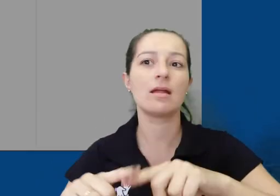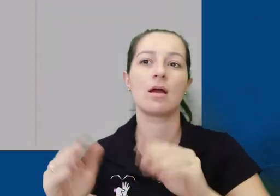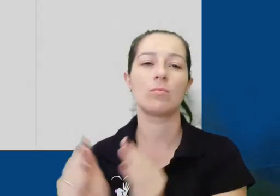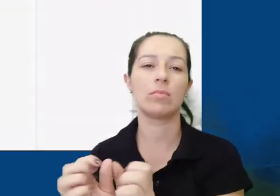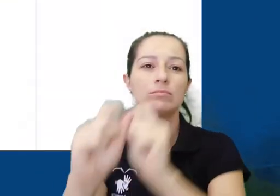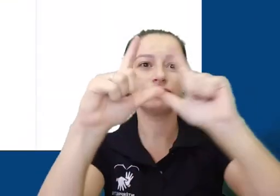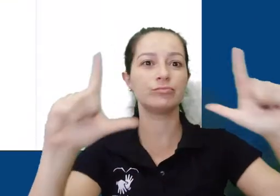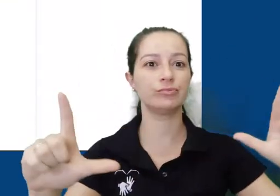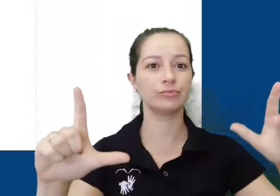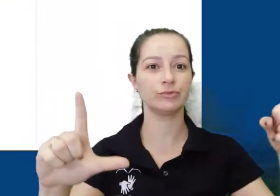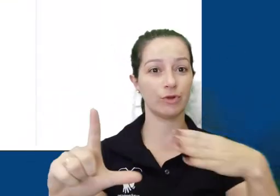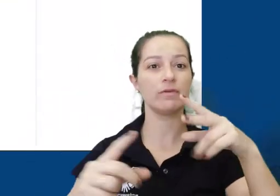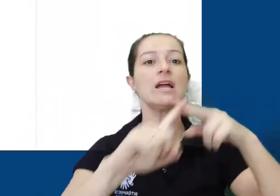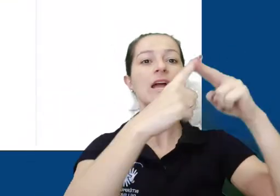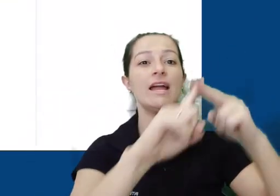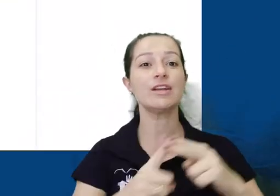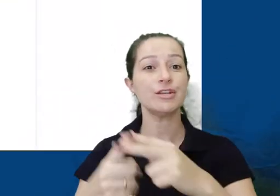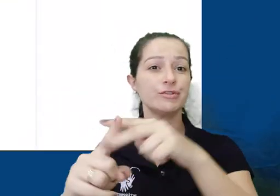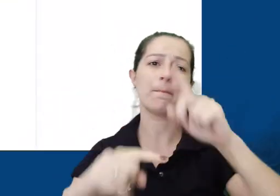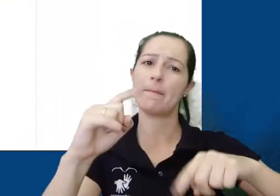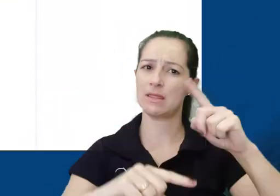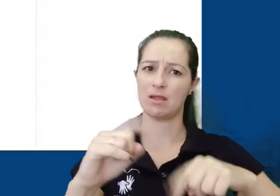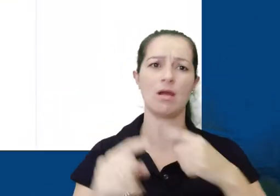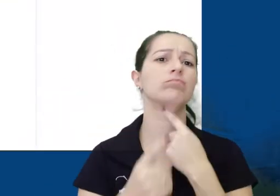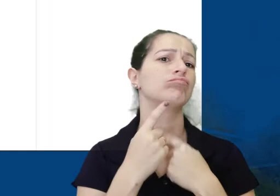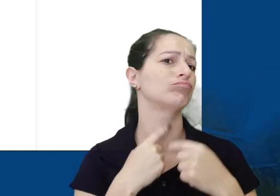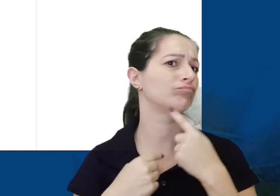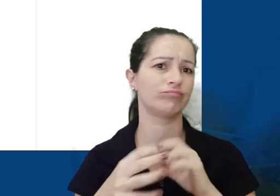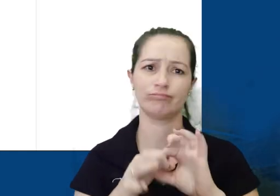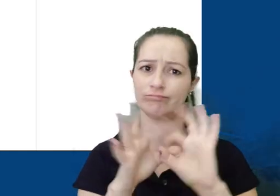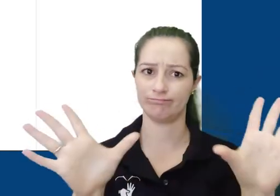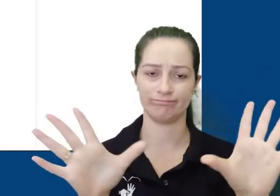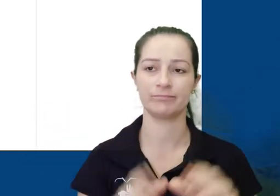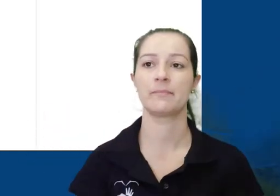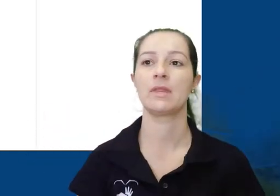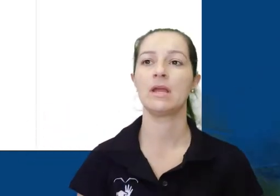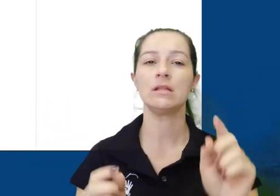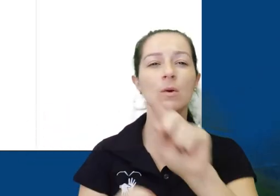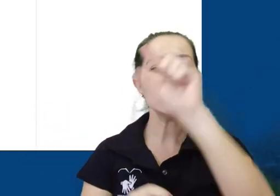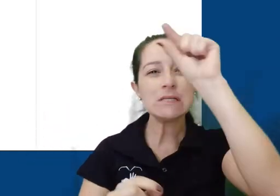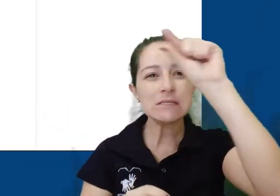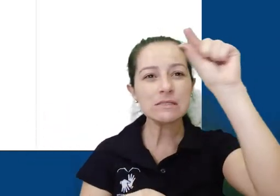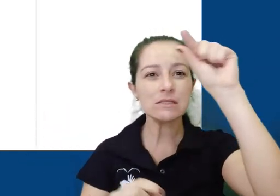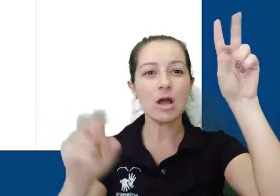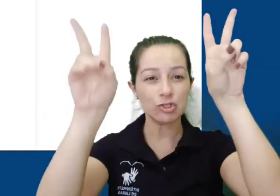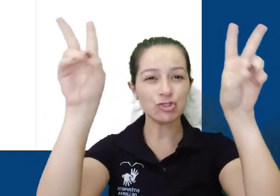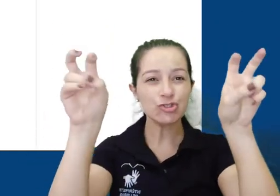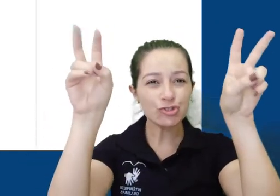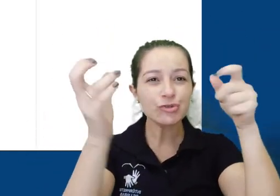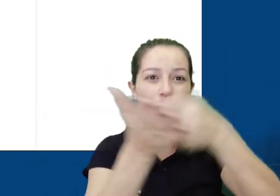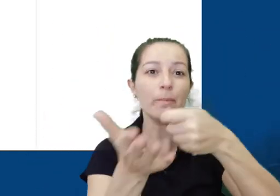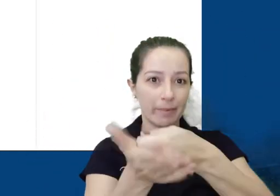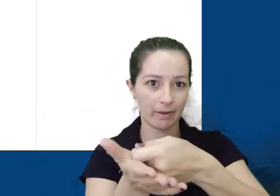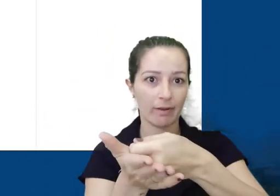outra janela na qual poderemos editar nosso material da forma que preferirmos. Logo no topo existe a opção de darmos um título nosso material,